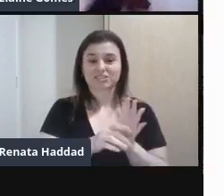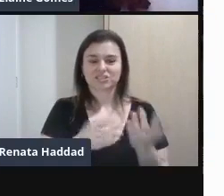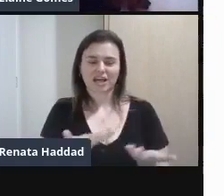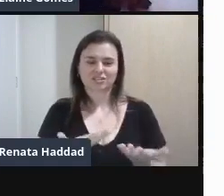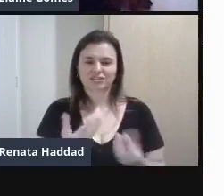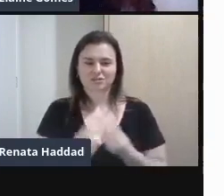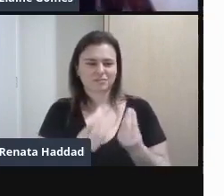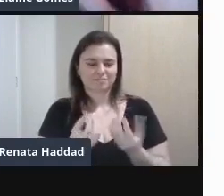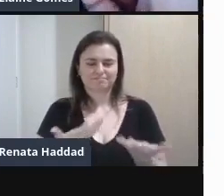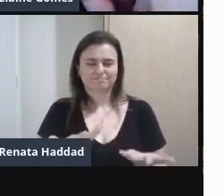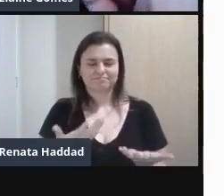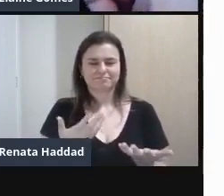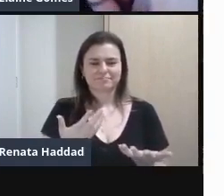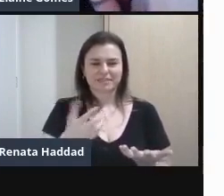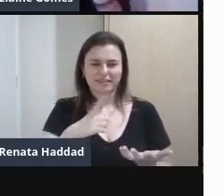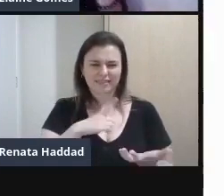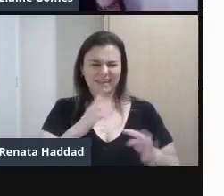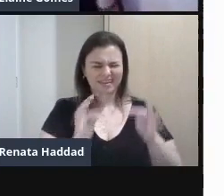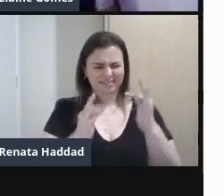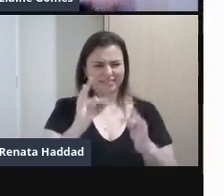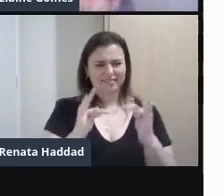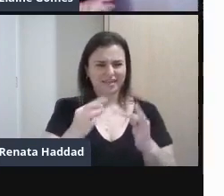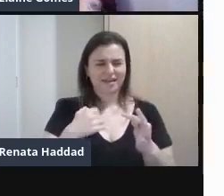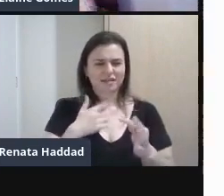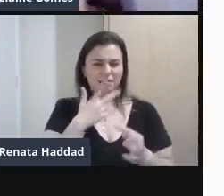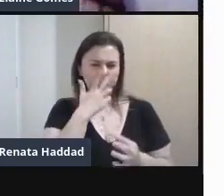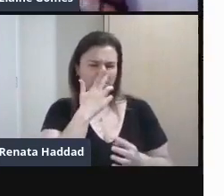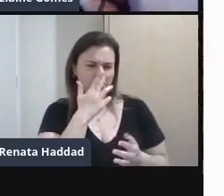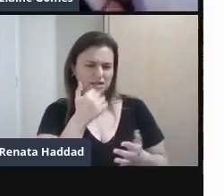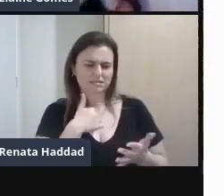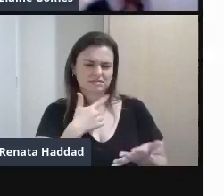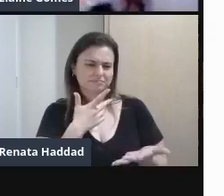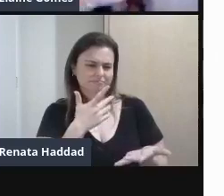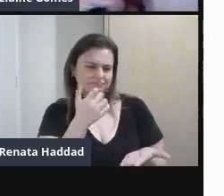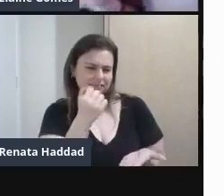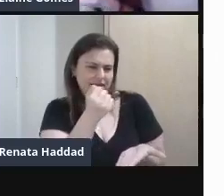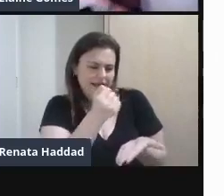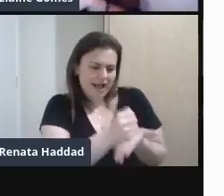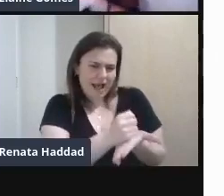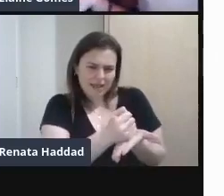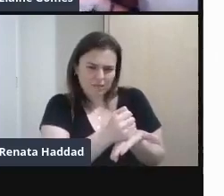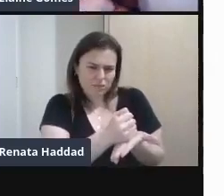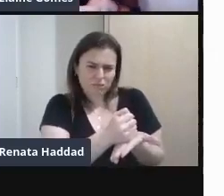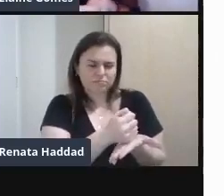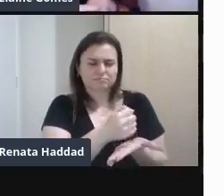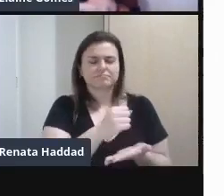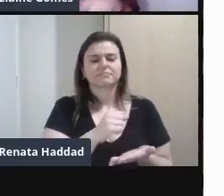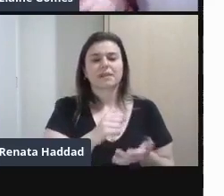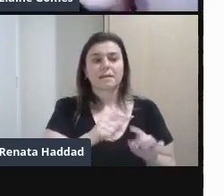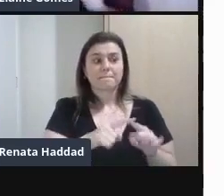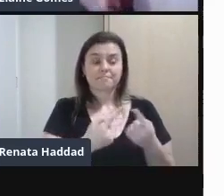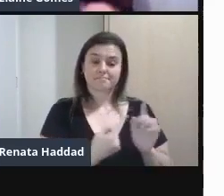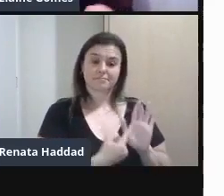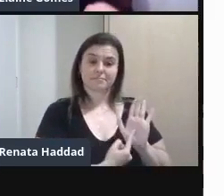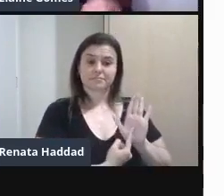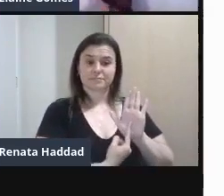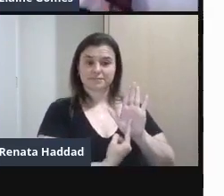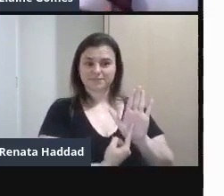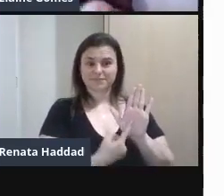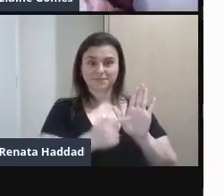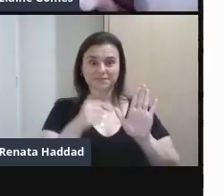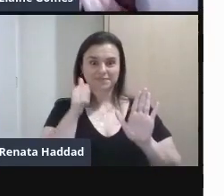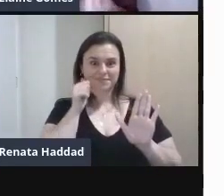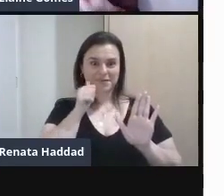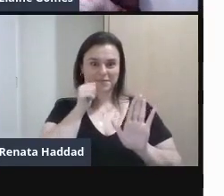técnica Da serigrafia Como se fosse um carimbo Mas reproduzindo A Marilyn Monroe Por exemplo Que até hoje